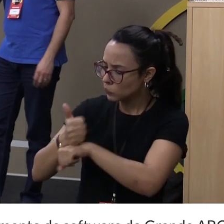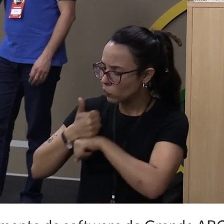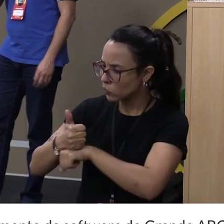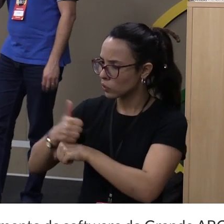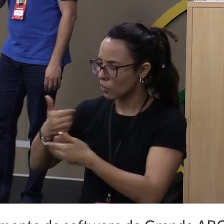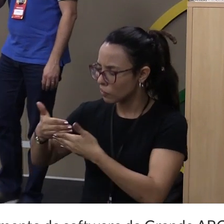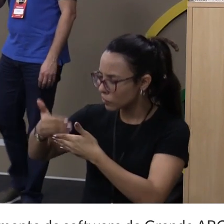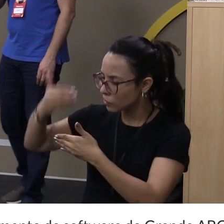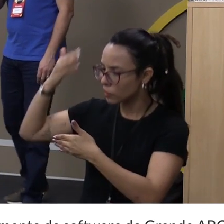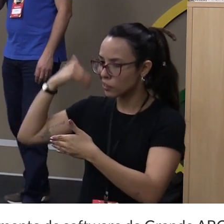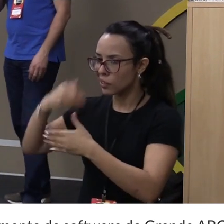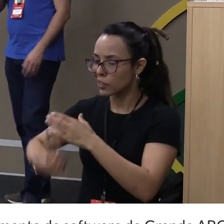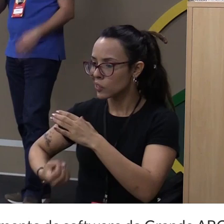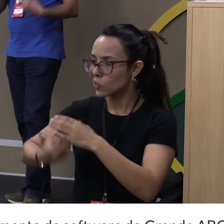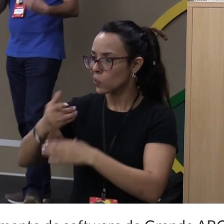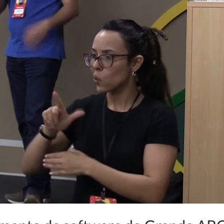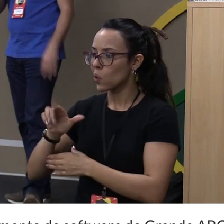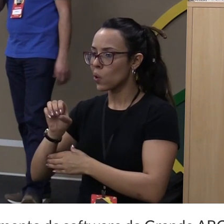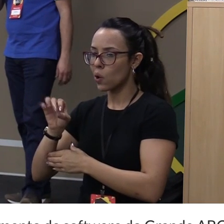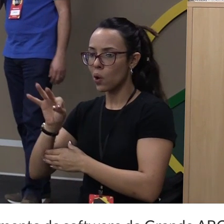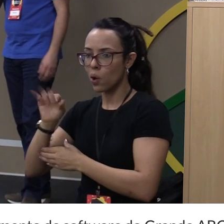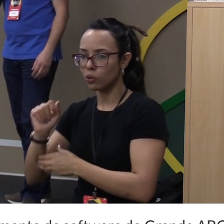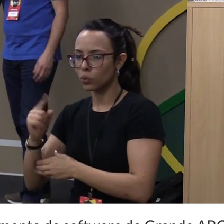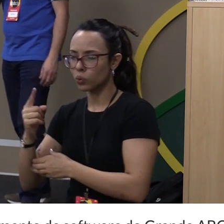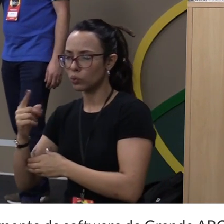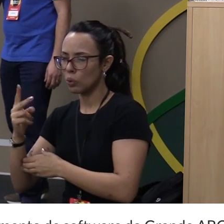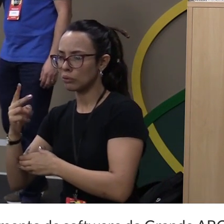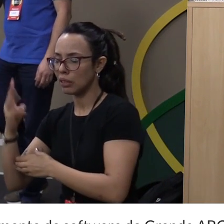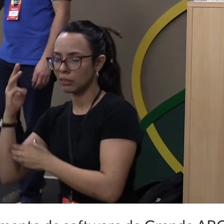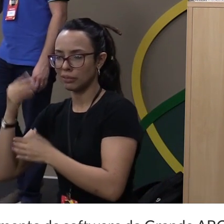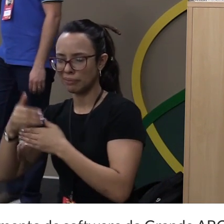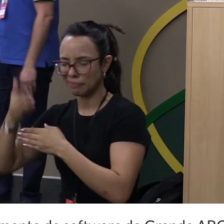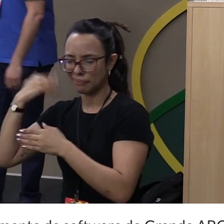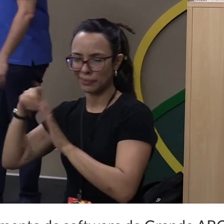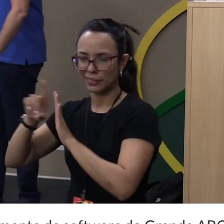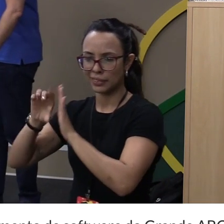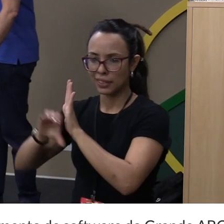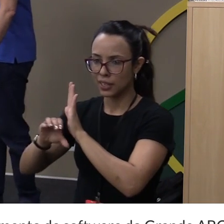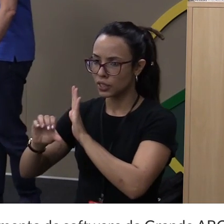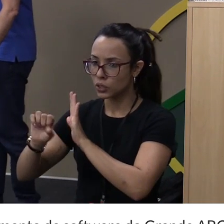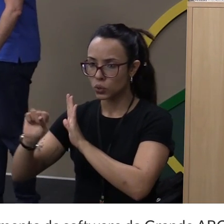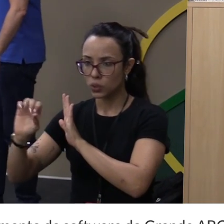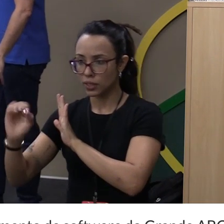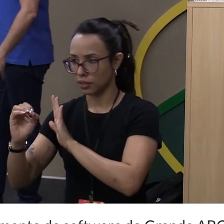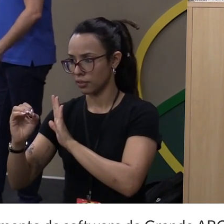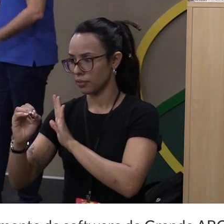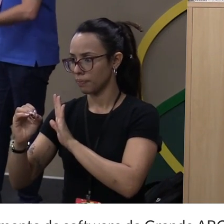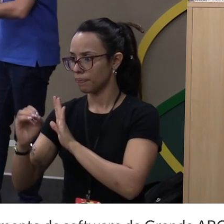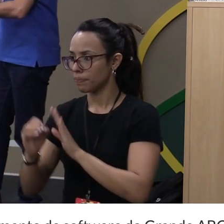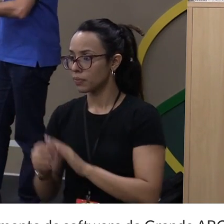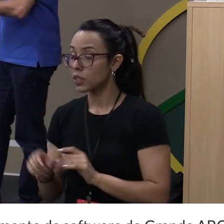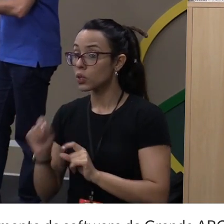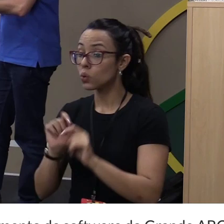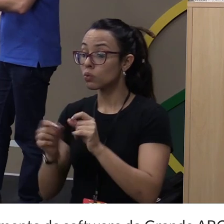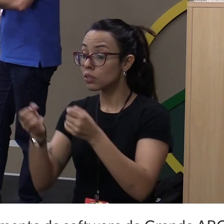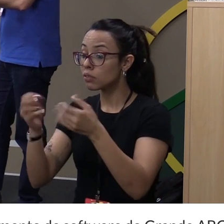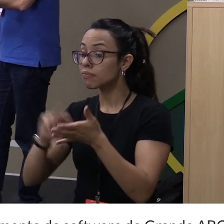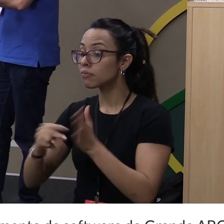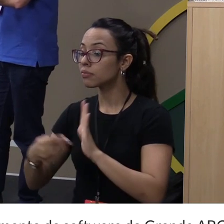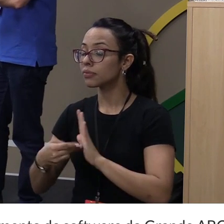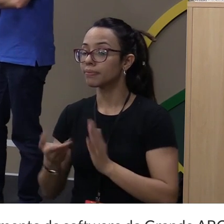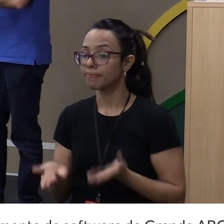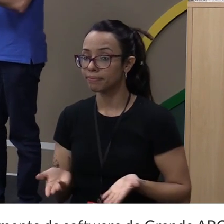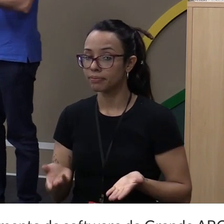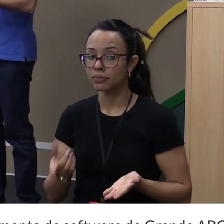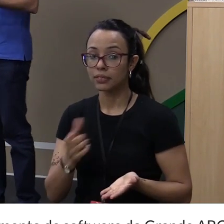cara que criou o Lotus 1, 2, 3, planilha, isso é bem antigo, década de 80. E o que quer dizer isso? É que a gente